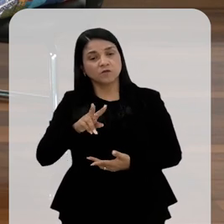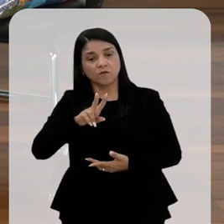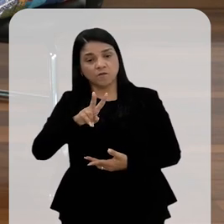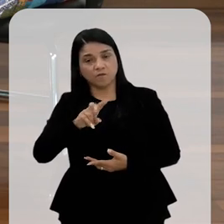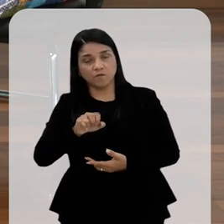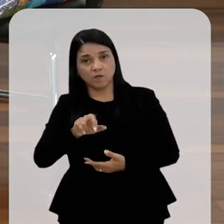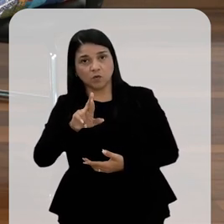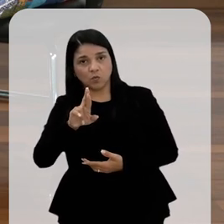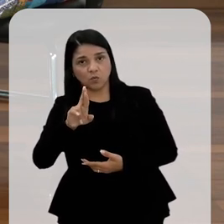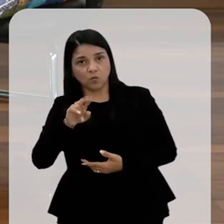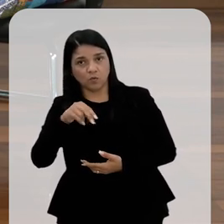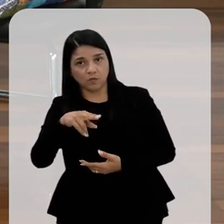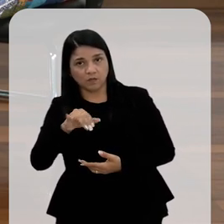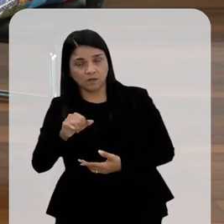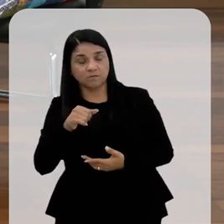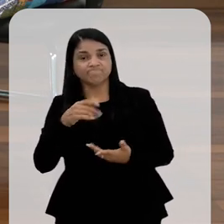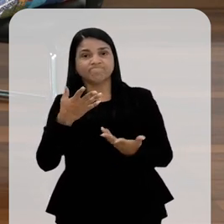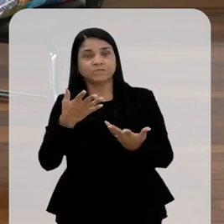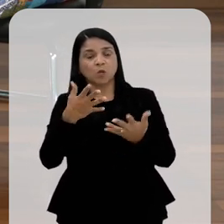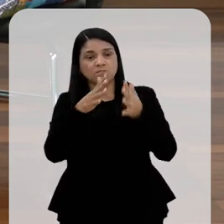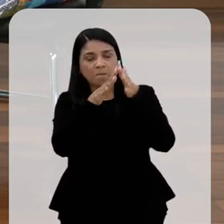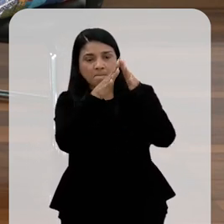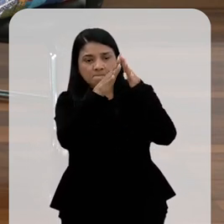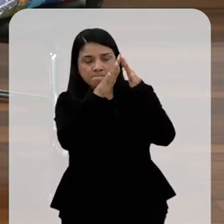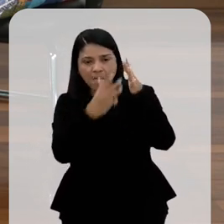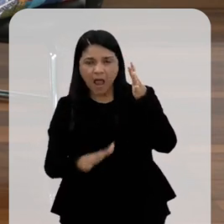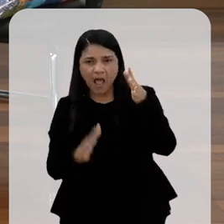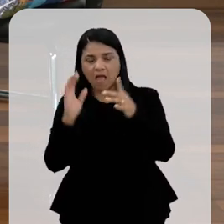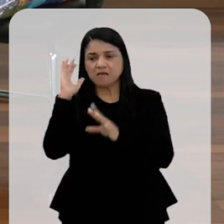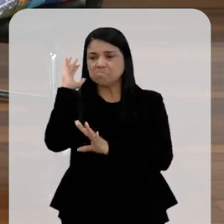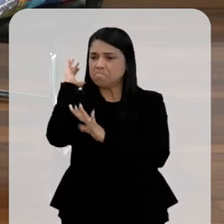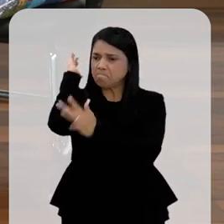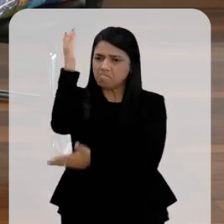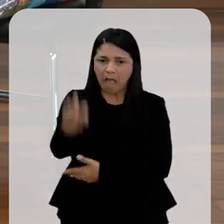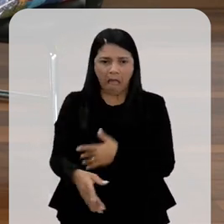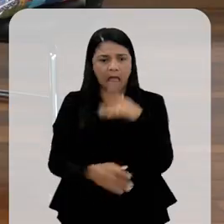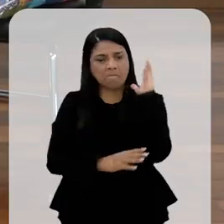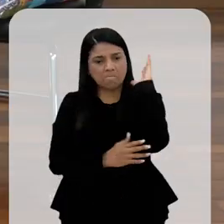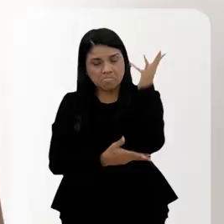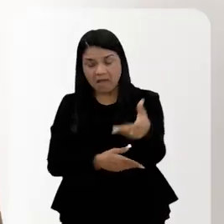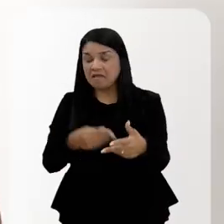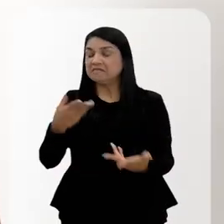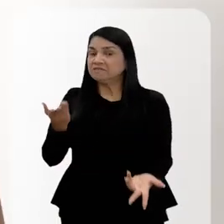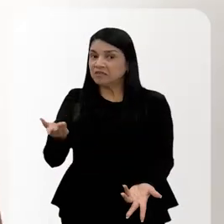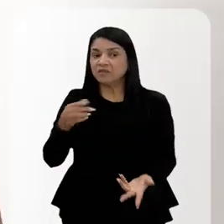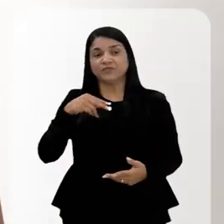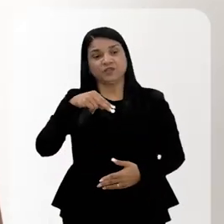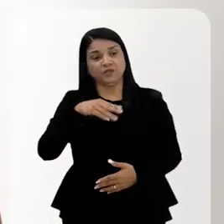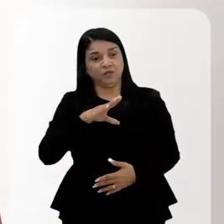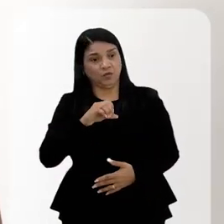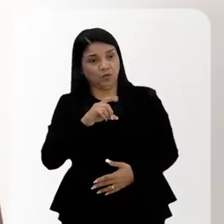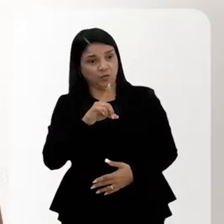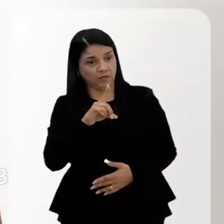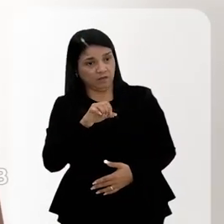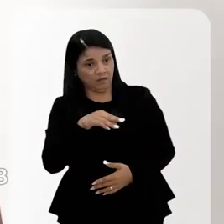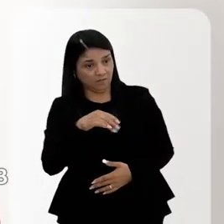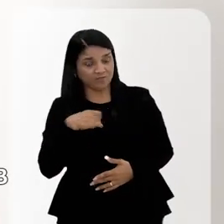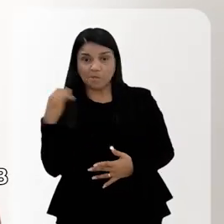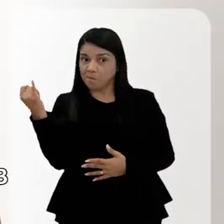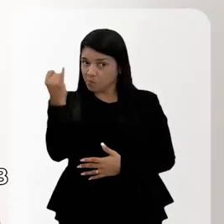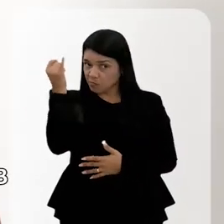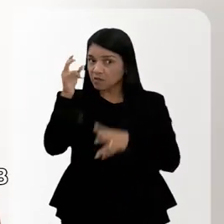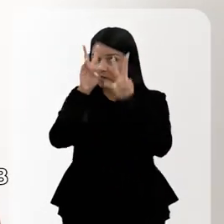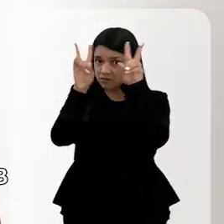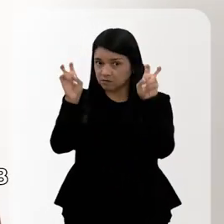do desastre ambiental, o desastre de quem, afinal de contas? Nicodemos, essa é uma questão importantíssima,